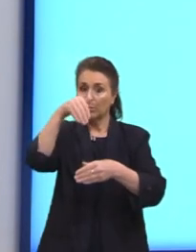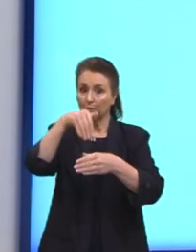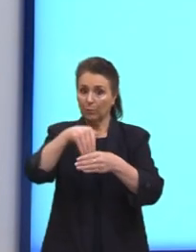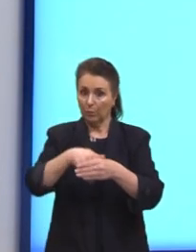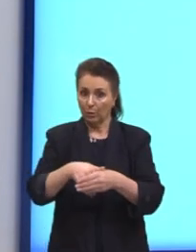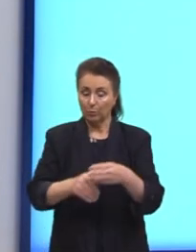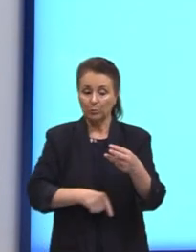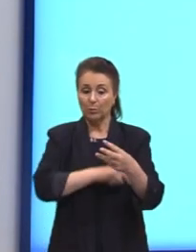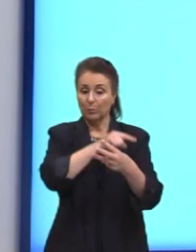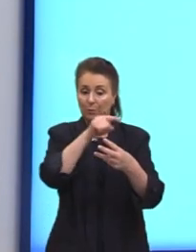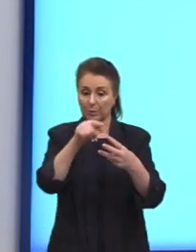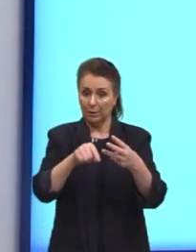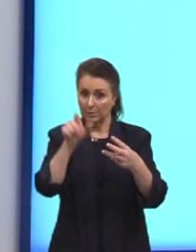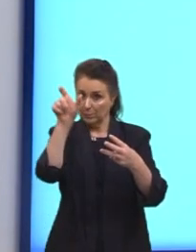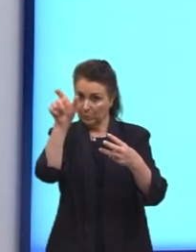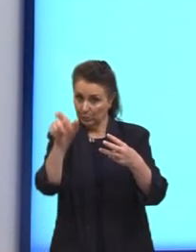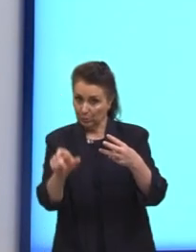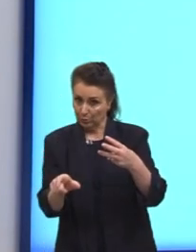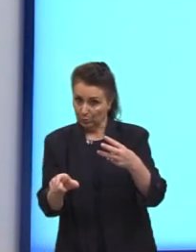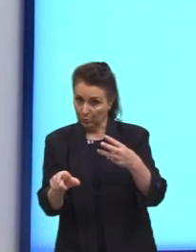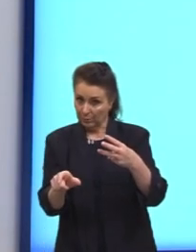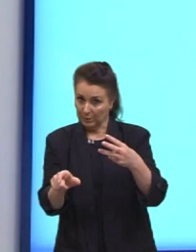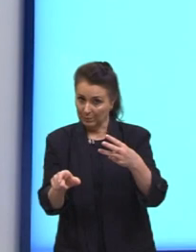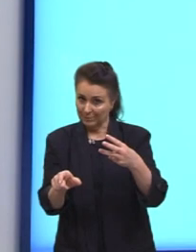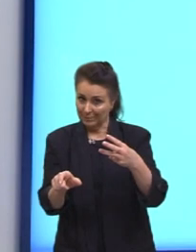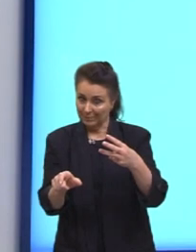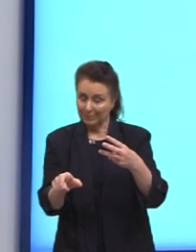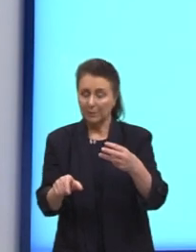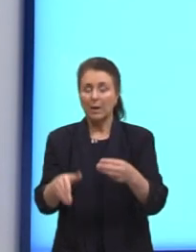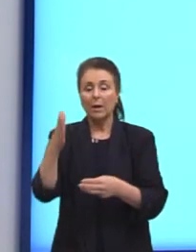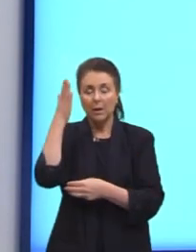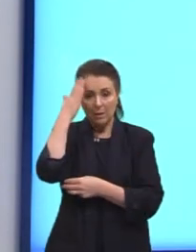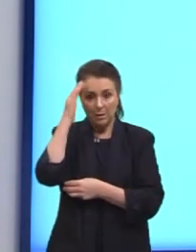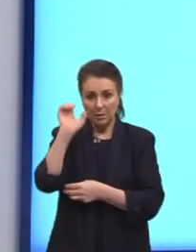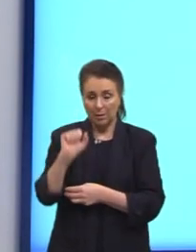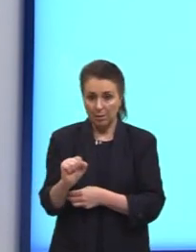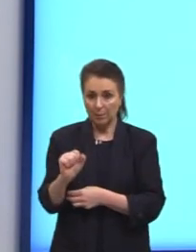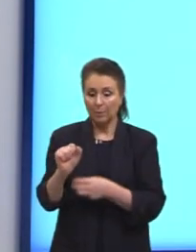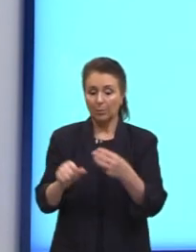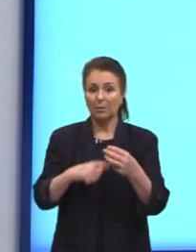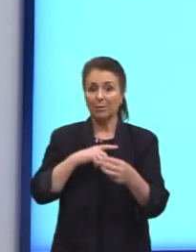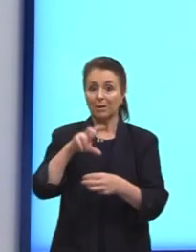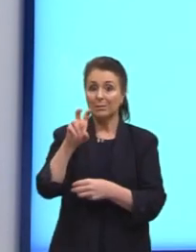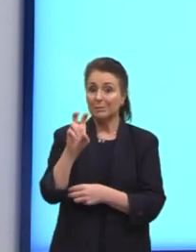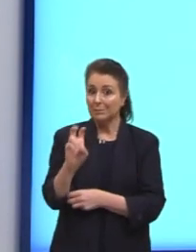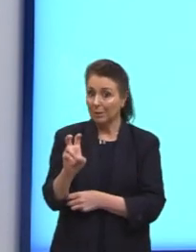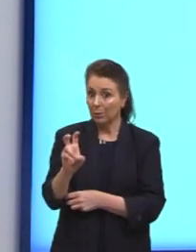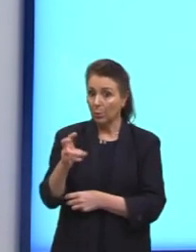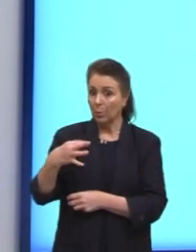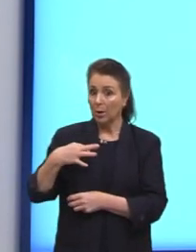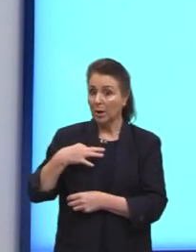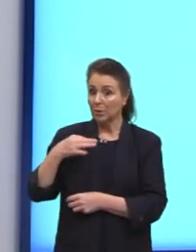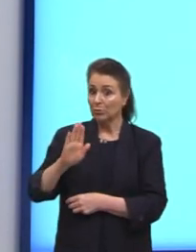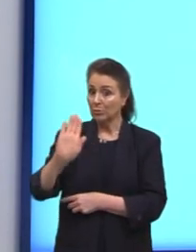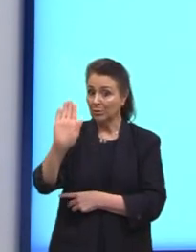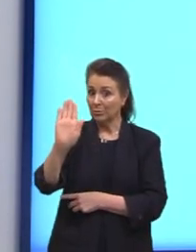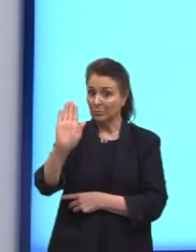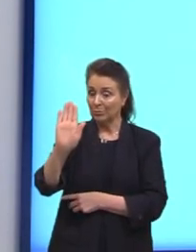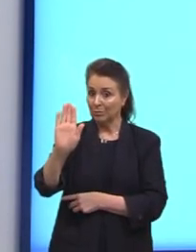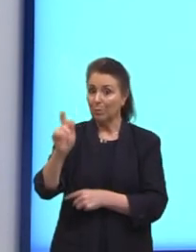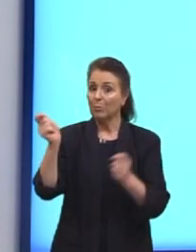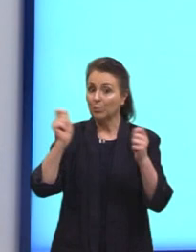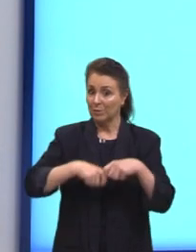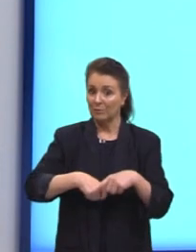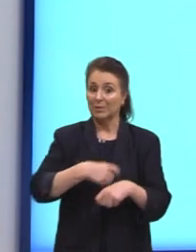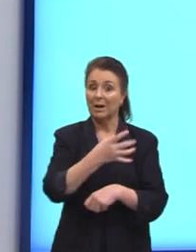o trio que ocupará cada um dos cargos, sabendo então que há cinco candidatos possíveis para cada